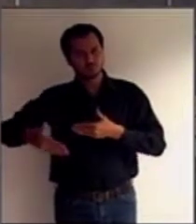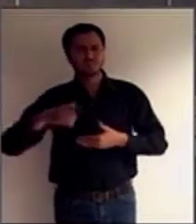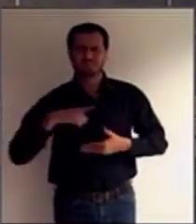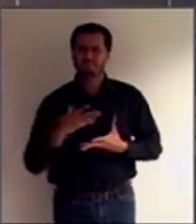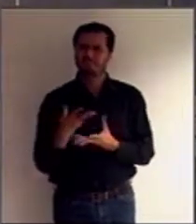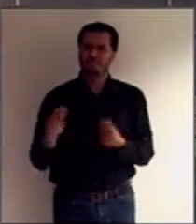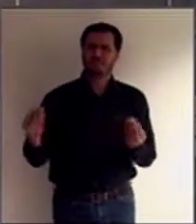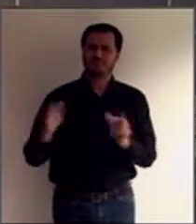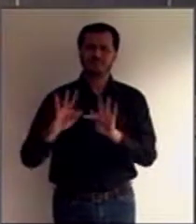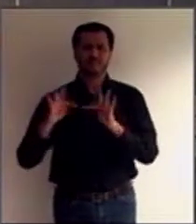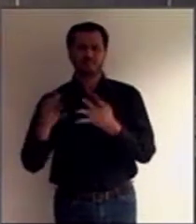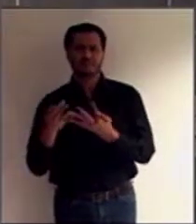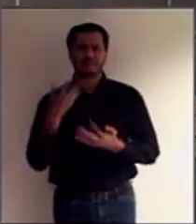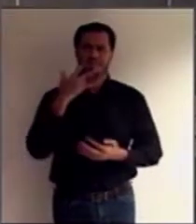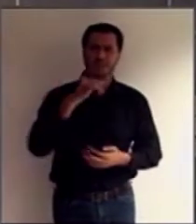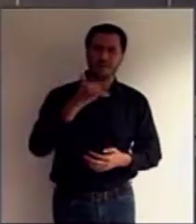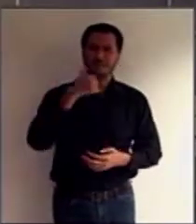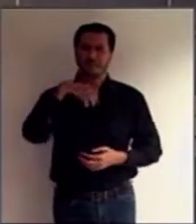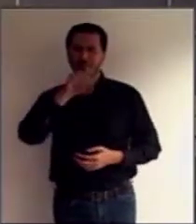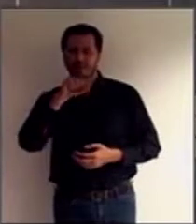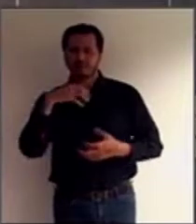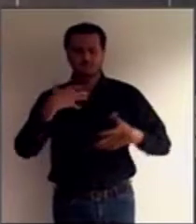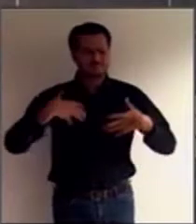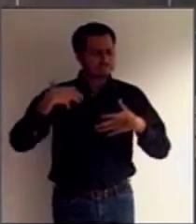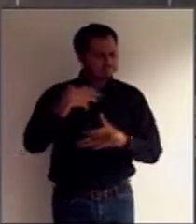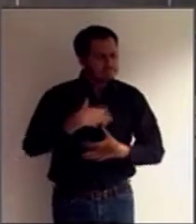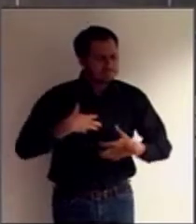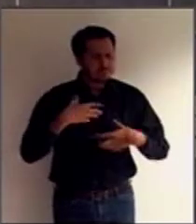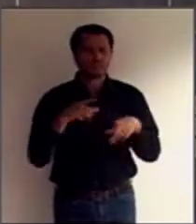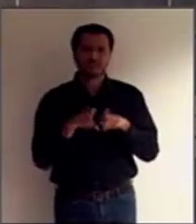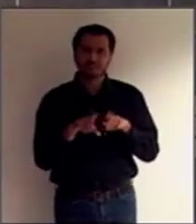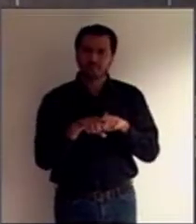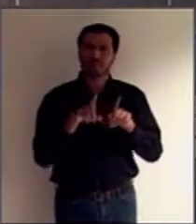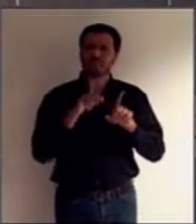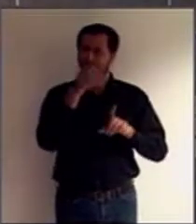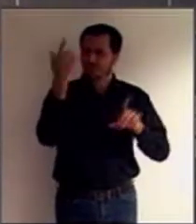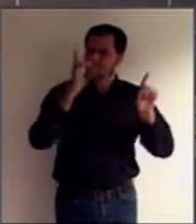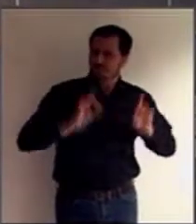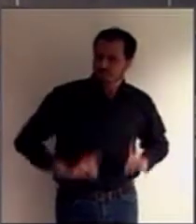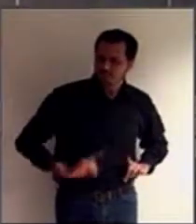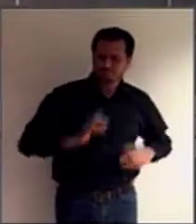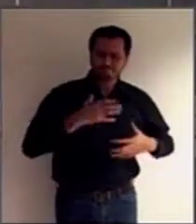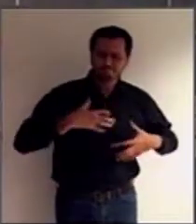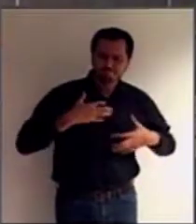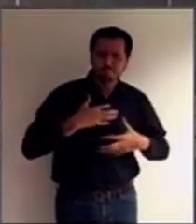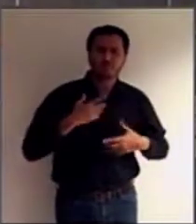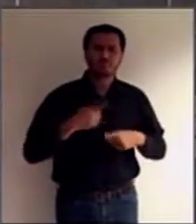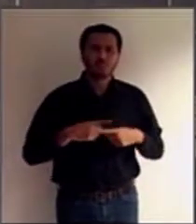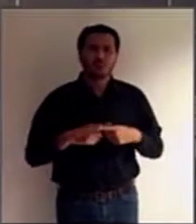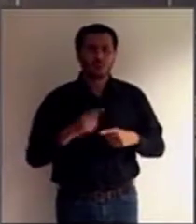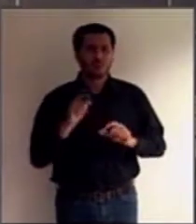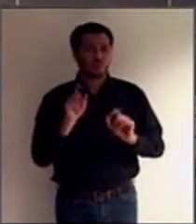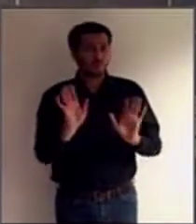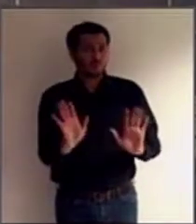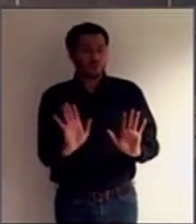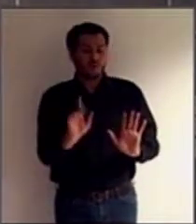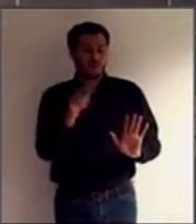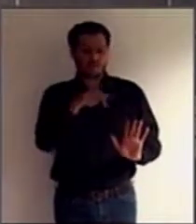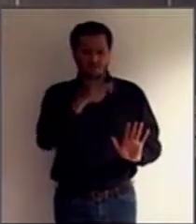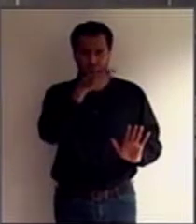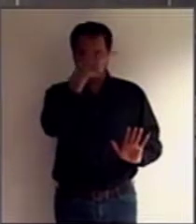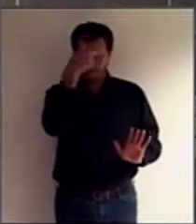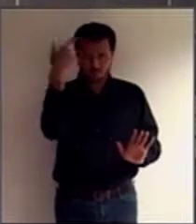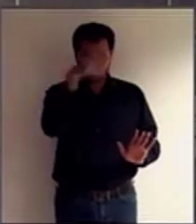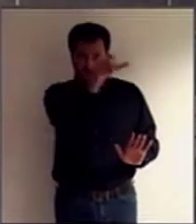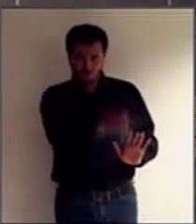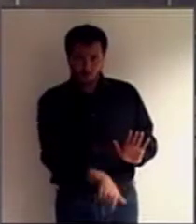grande problema trazido às pessoas com deficiência, não há uma substituição da vontade da pessoa com deficiência,